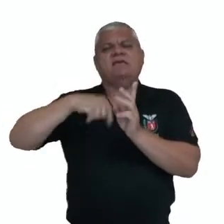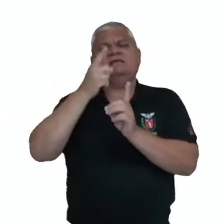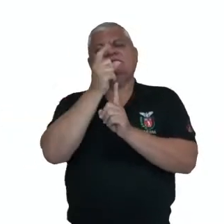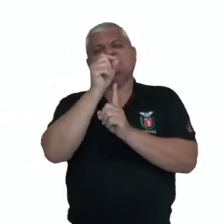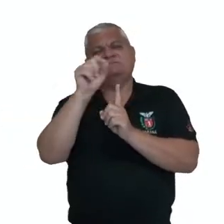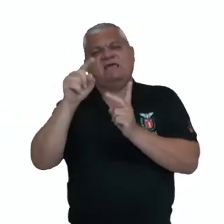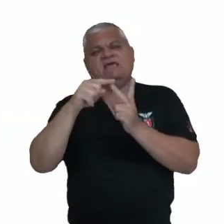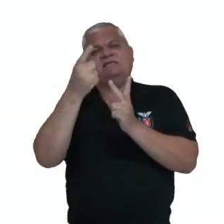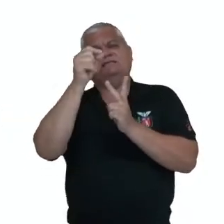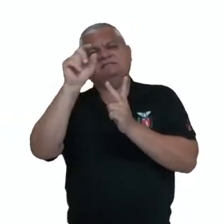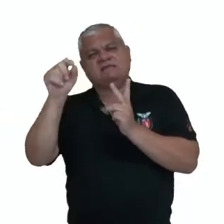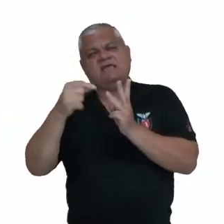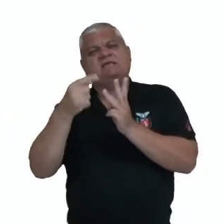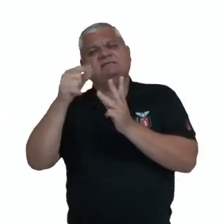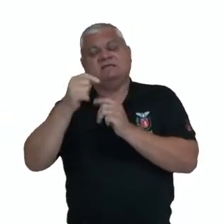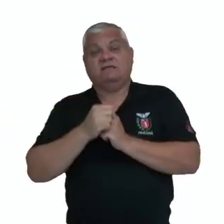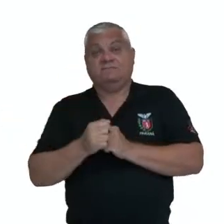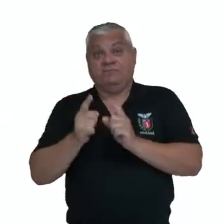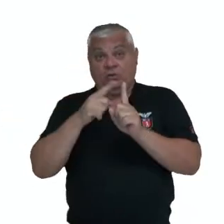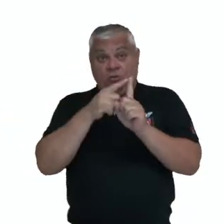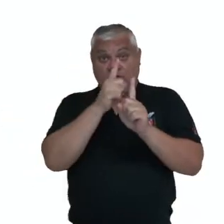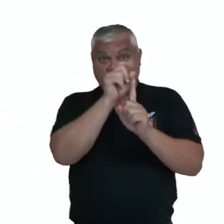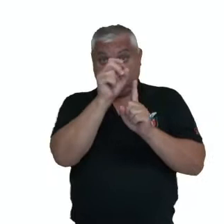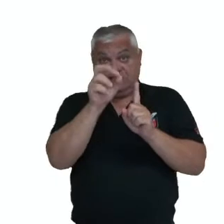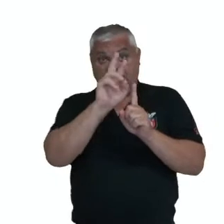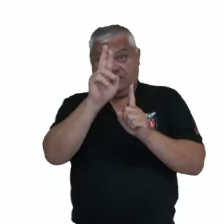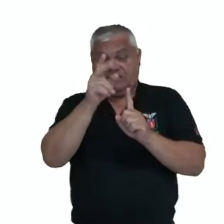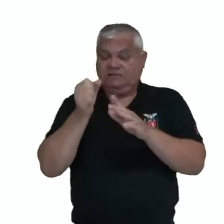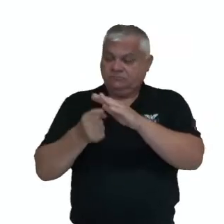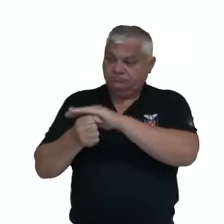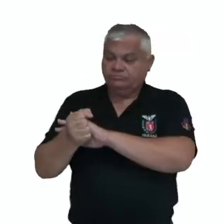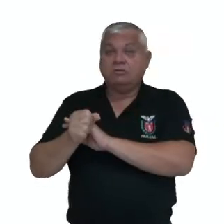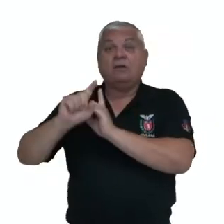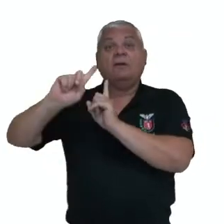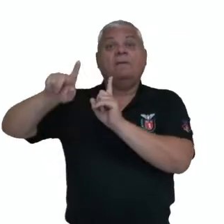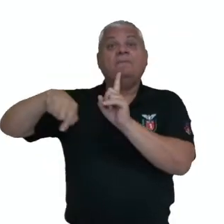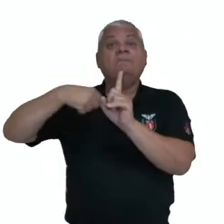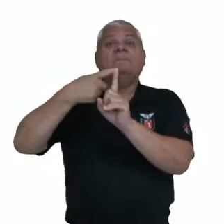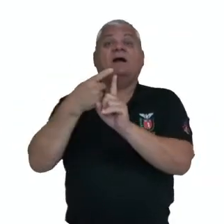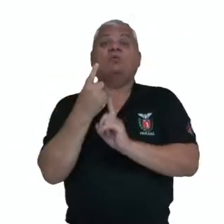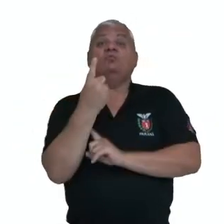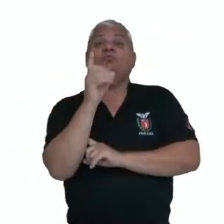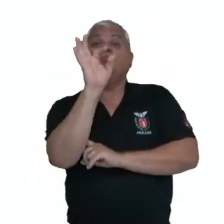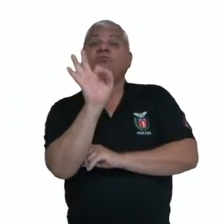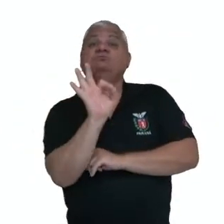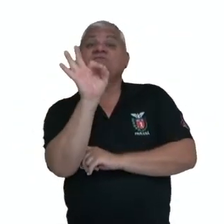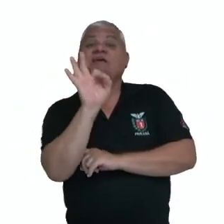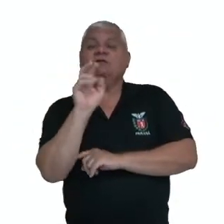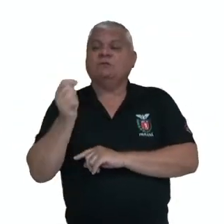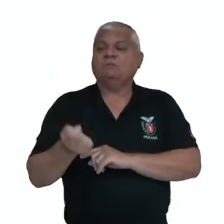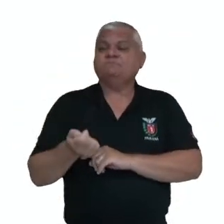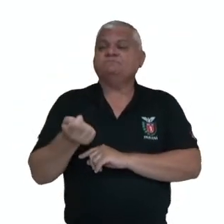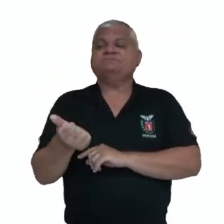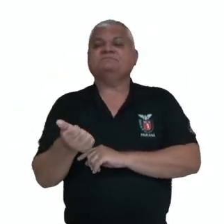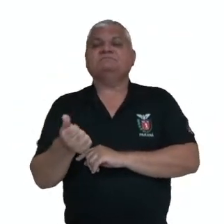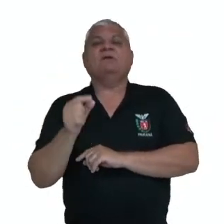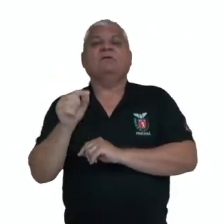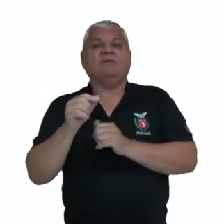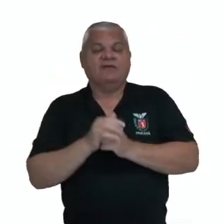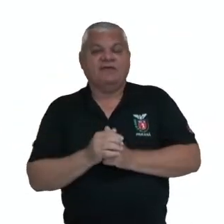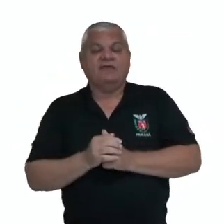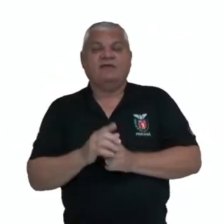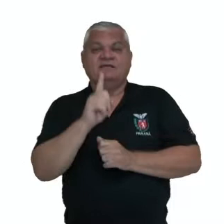vamos começar o exemplo. No primeiro mês ela tinha 100 reais, mais 1% sobre 100 reais, ela tem